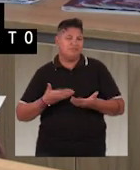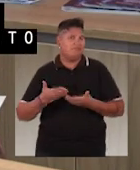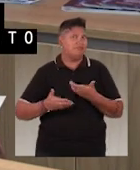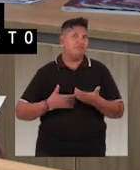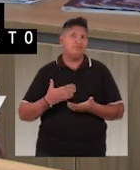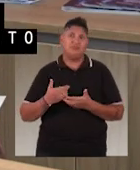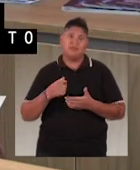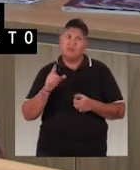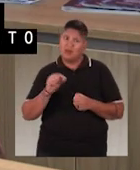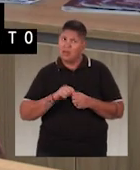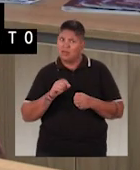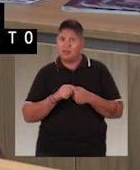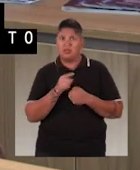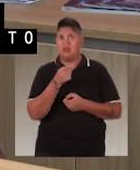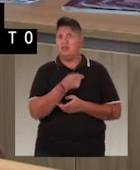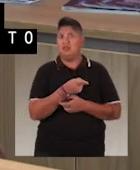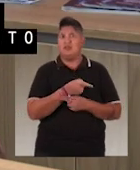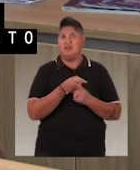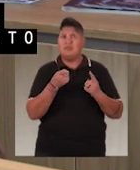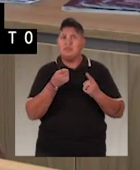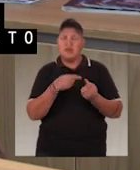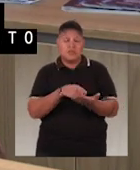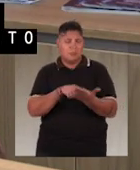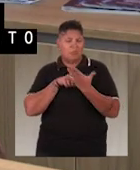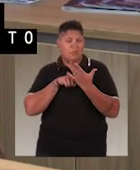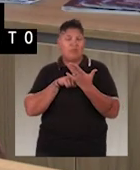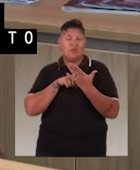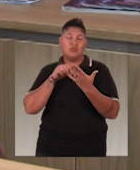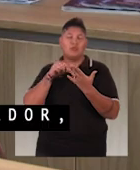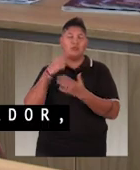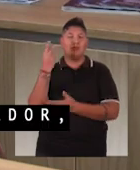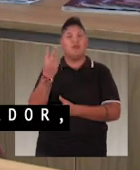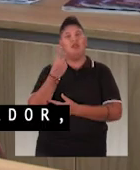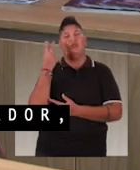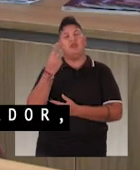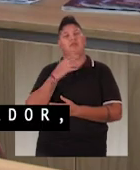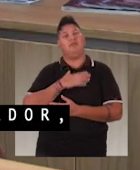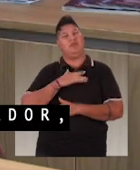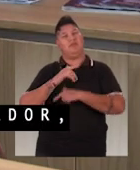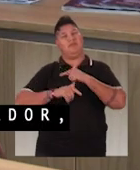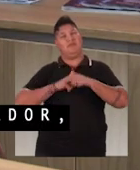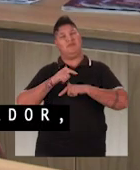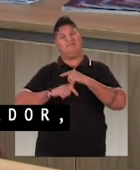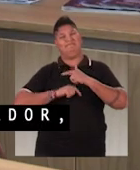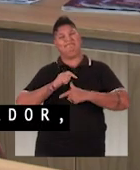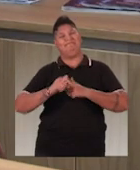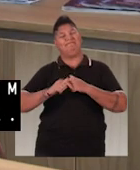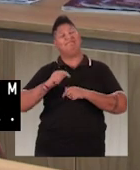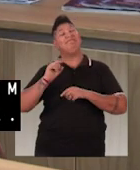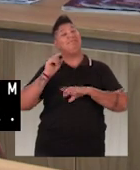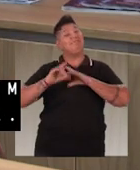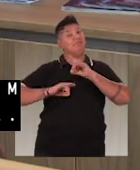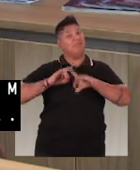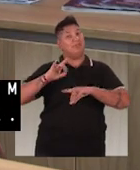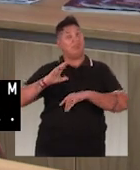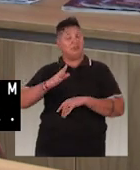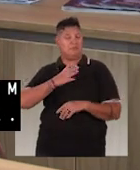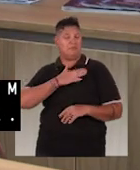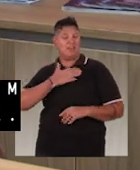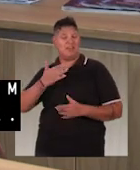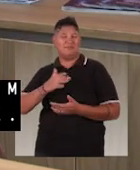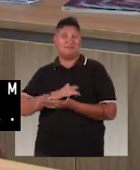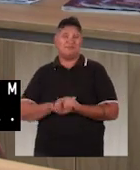atitude dessa. Mas mostrava o quanto ela valorizava e acreditava no colaborador, especialmente